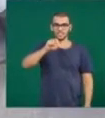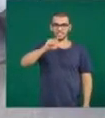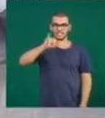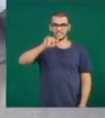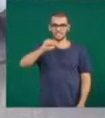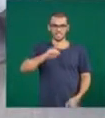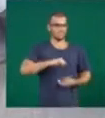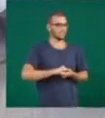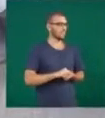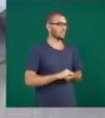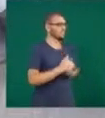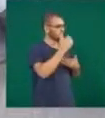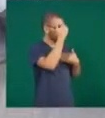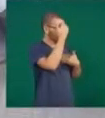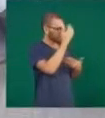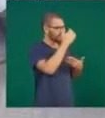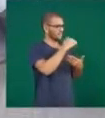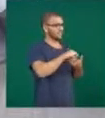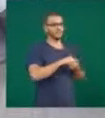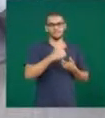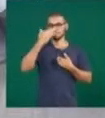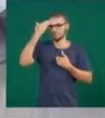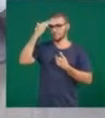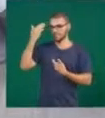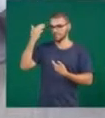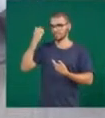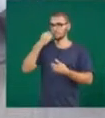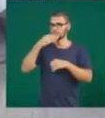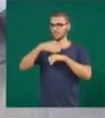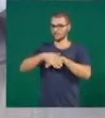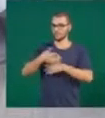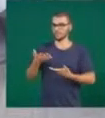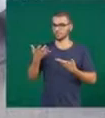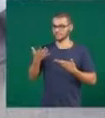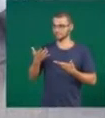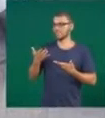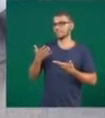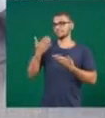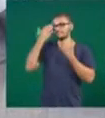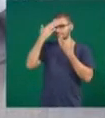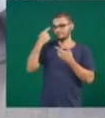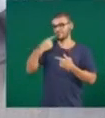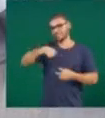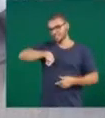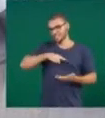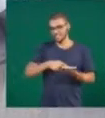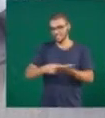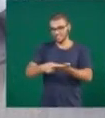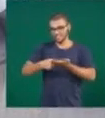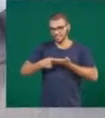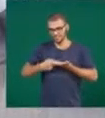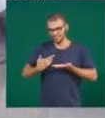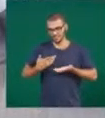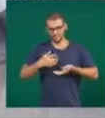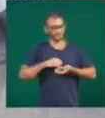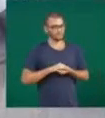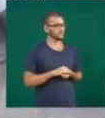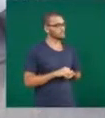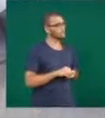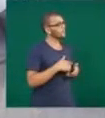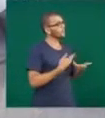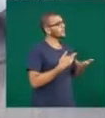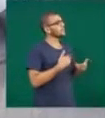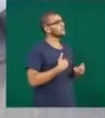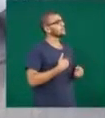noite. Aproveitando o tema, quero agradecer pelo convite de estar aqui. Nós que agradecemos a sua presença. Rosália, em